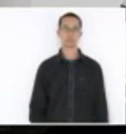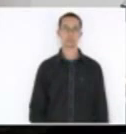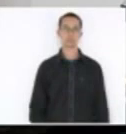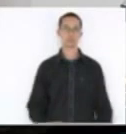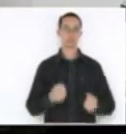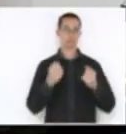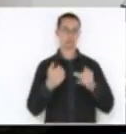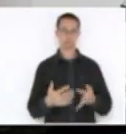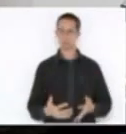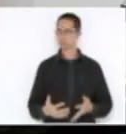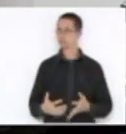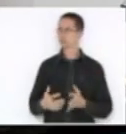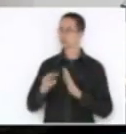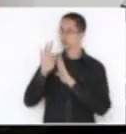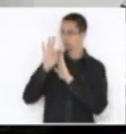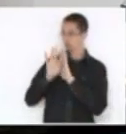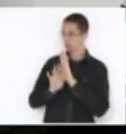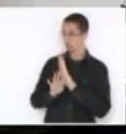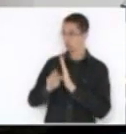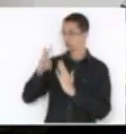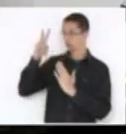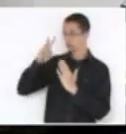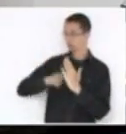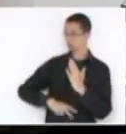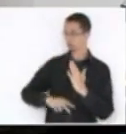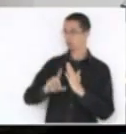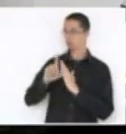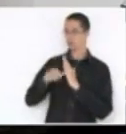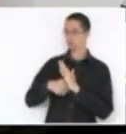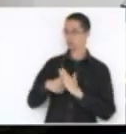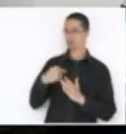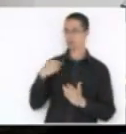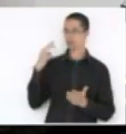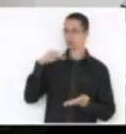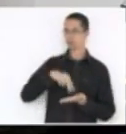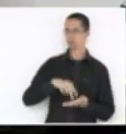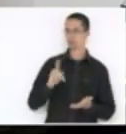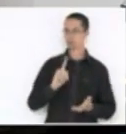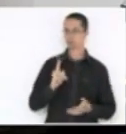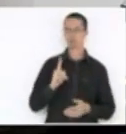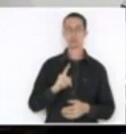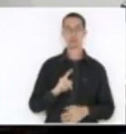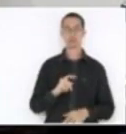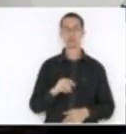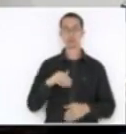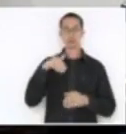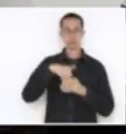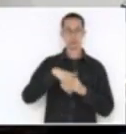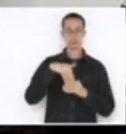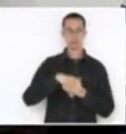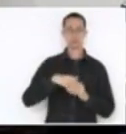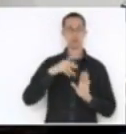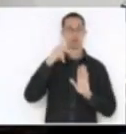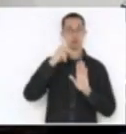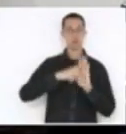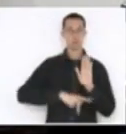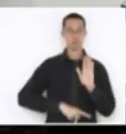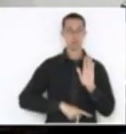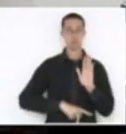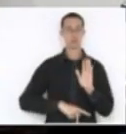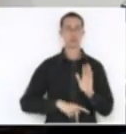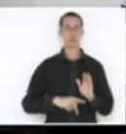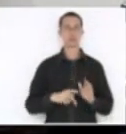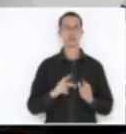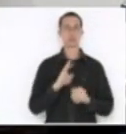texto geral, depois não vou usar essa tribuna, na votação do projeto de